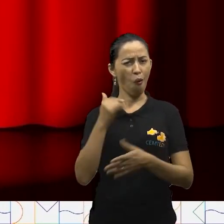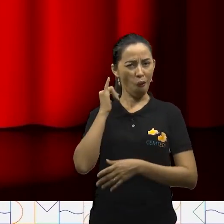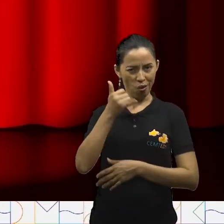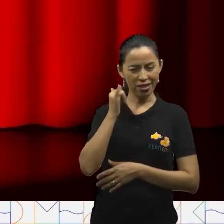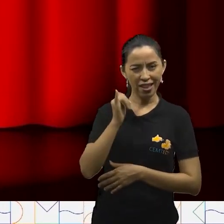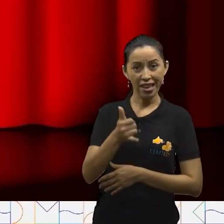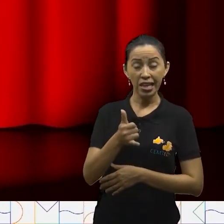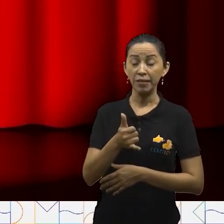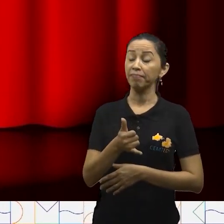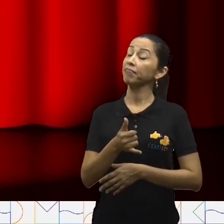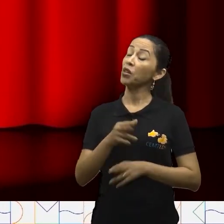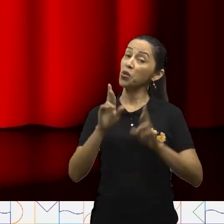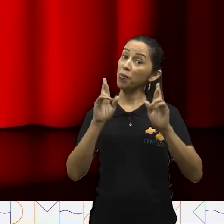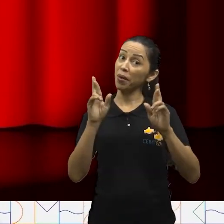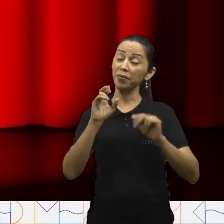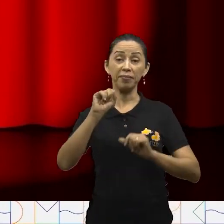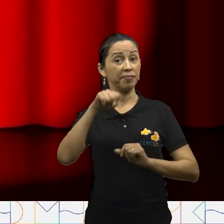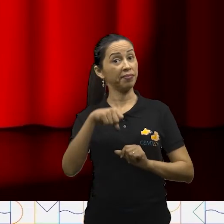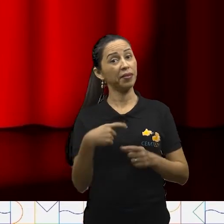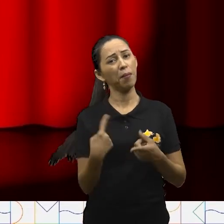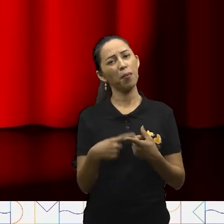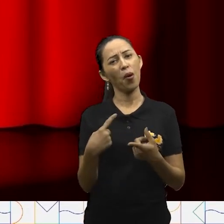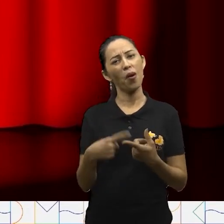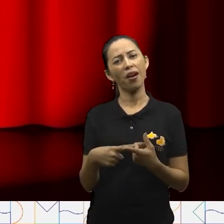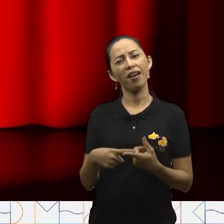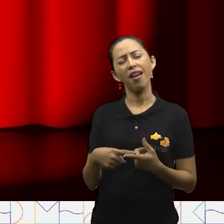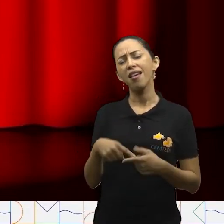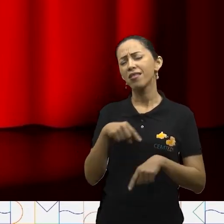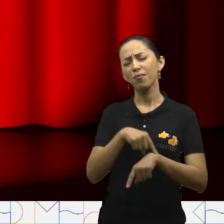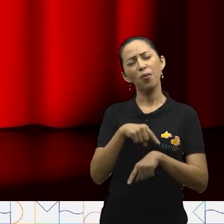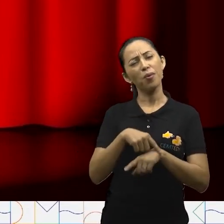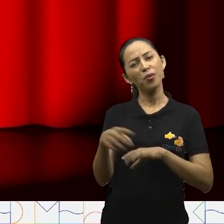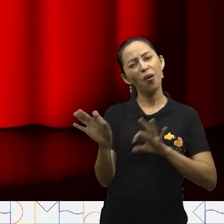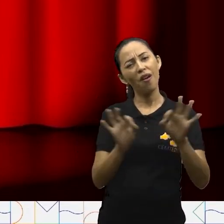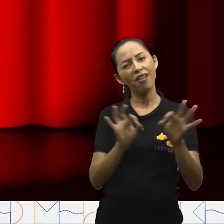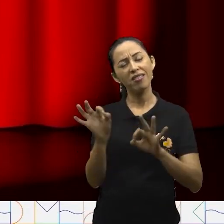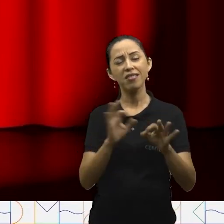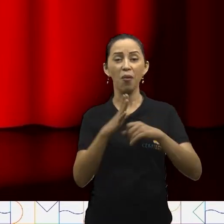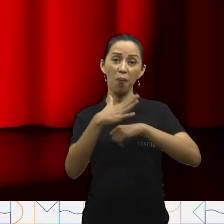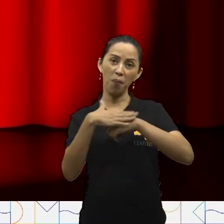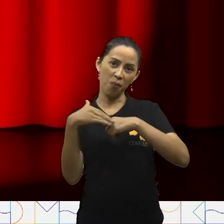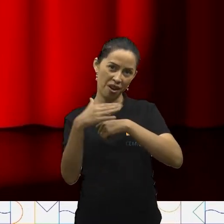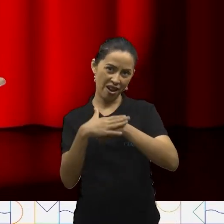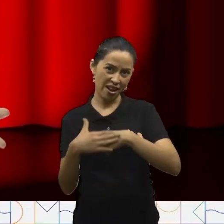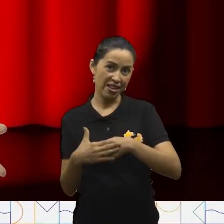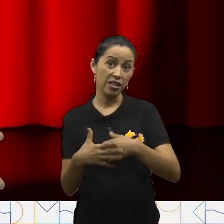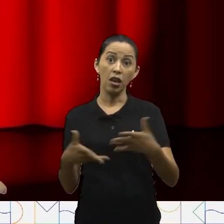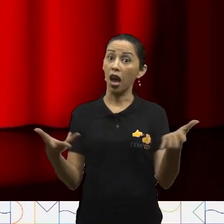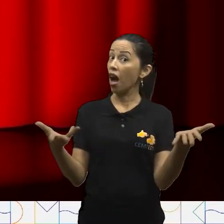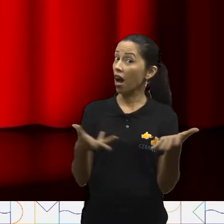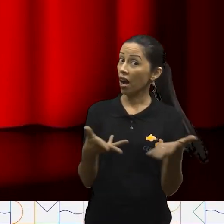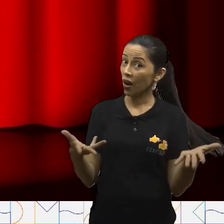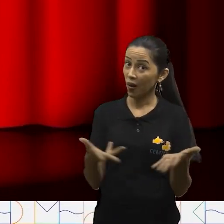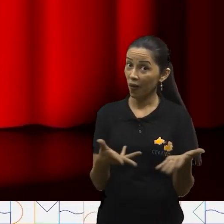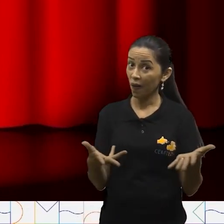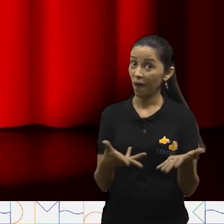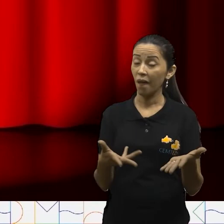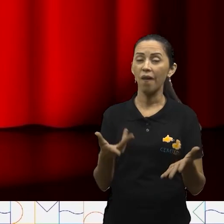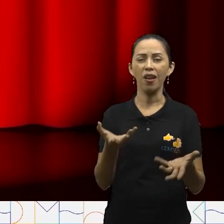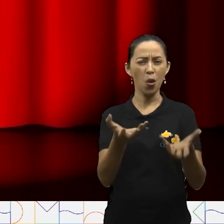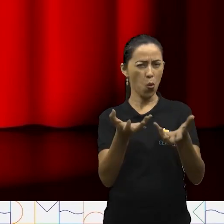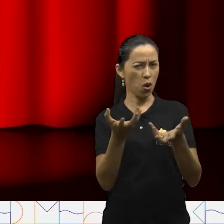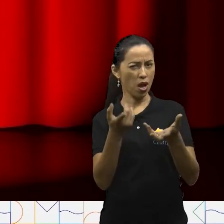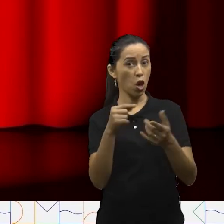espero que sim, porque preparei esse momento com muito carinho. E agora quero lhe fazer